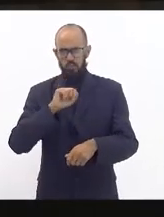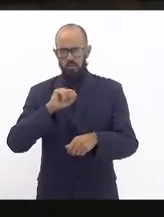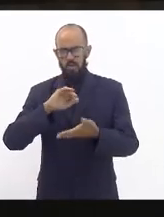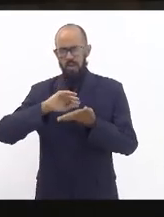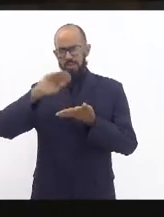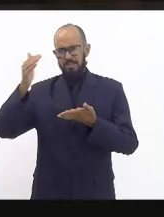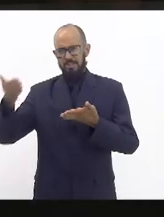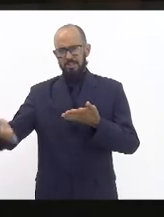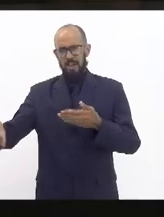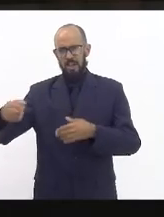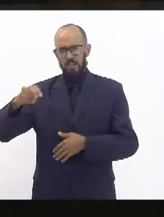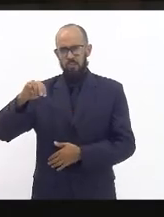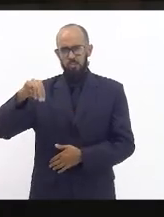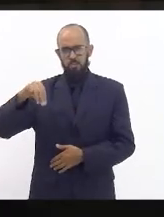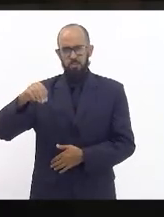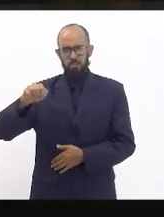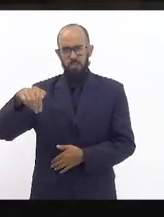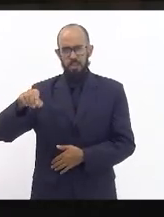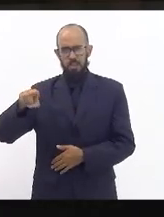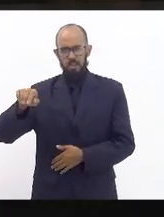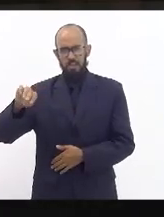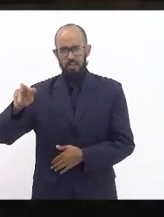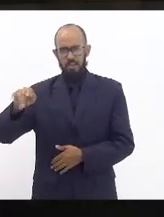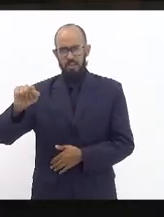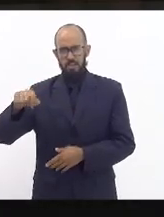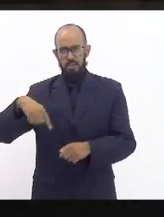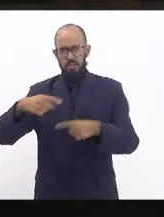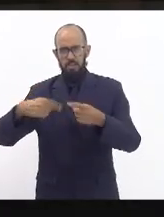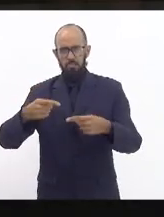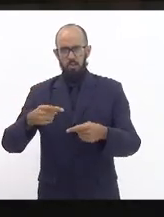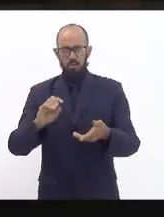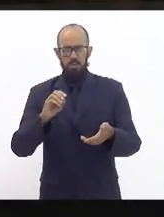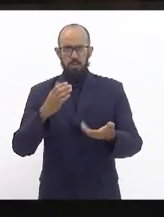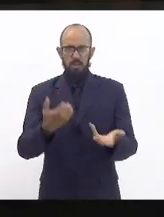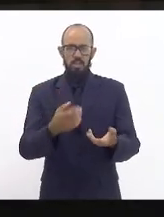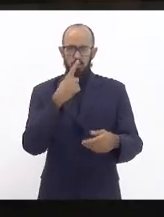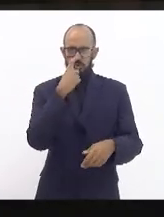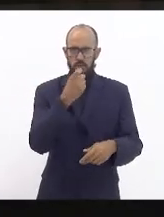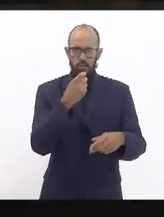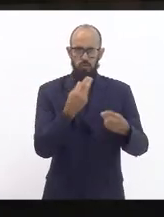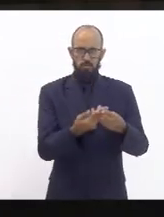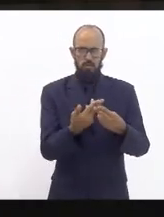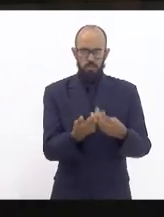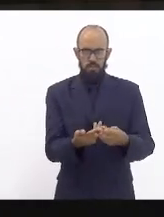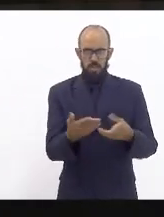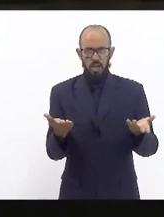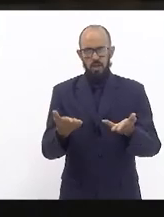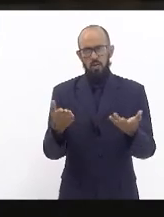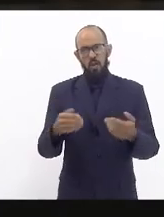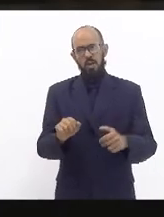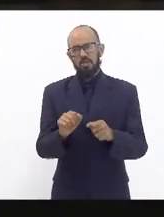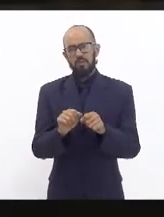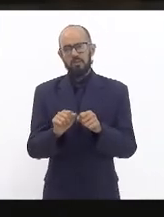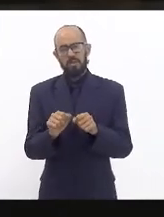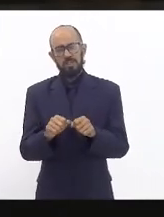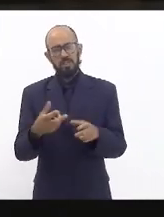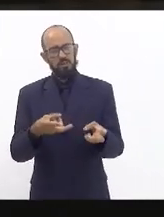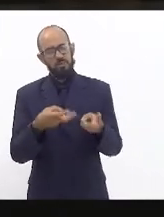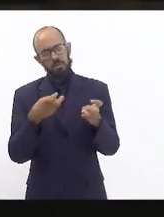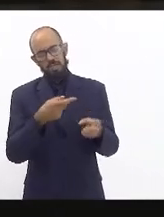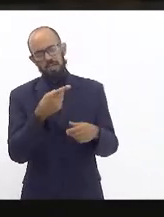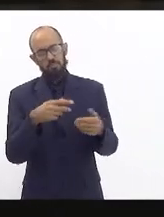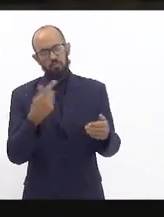Mendanha depois disso tudo queriam colocar o lixão de Paciência nós lutamos para não colocar aí agora nós vamos assistindo